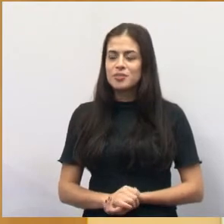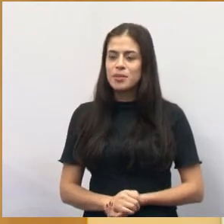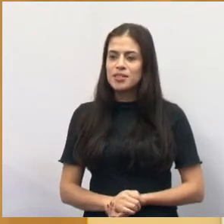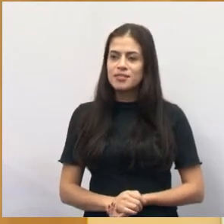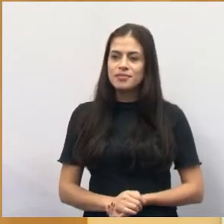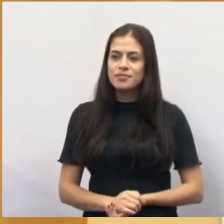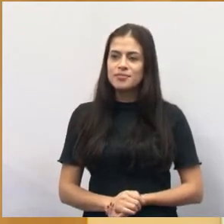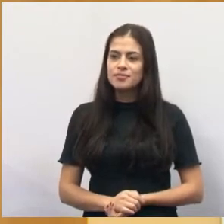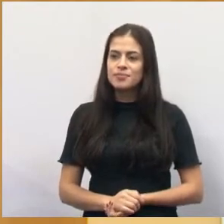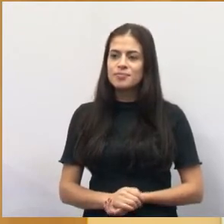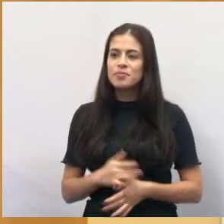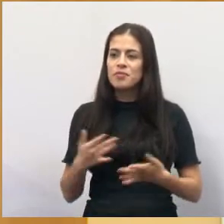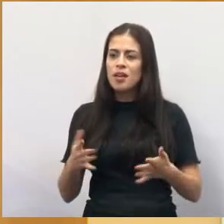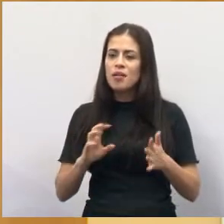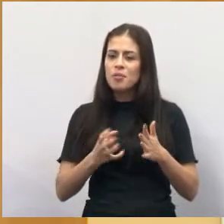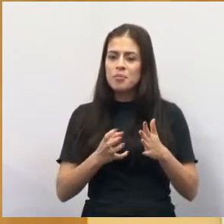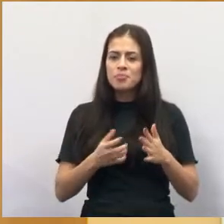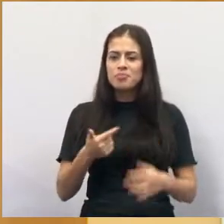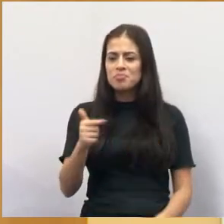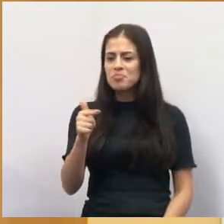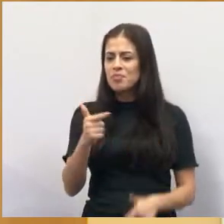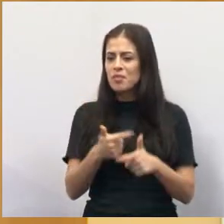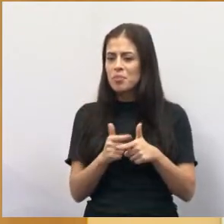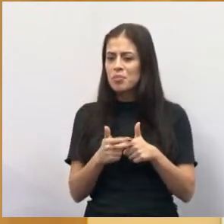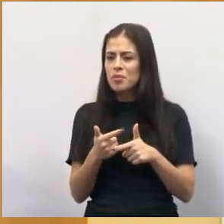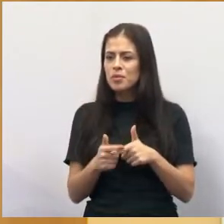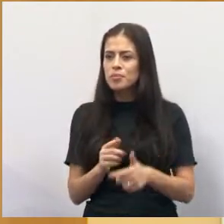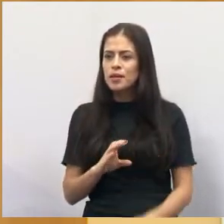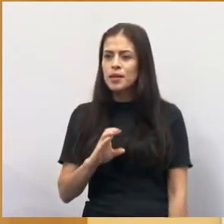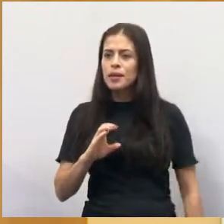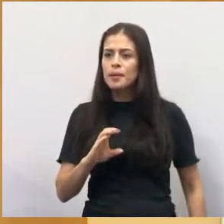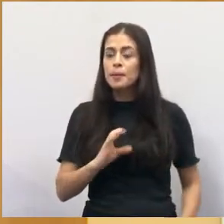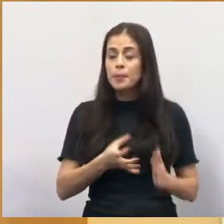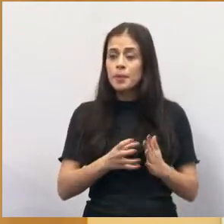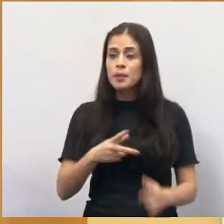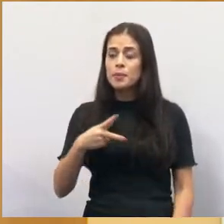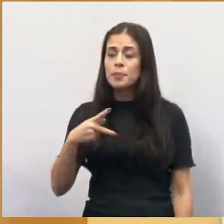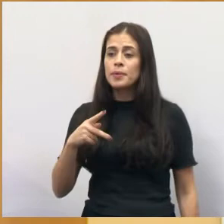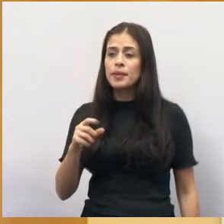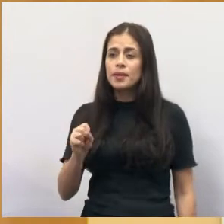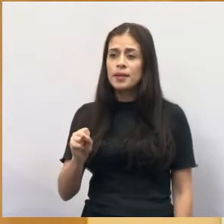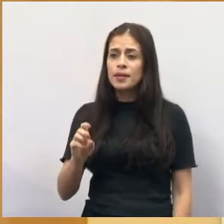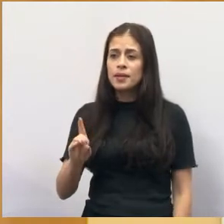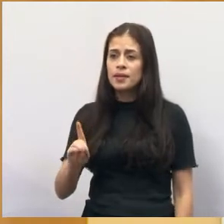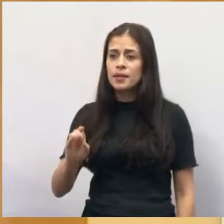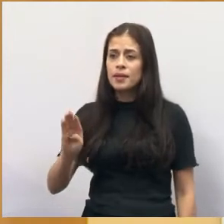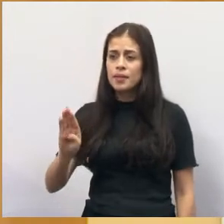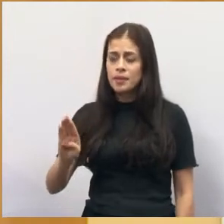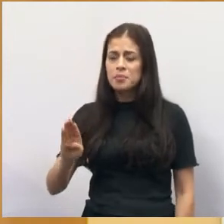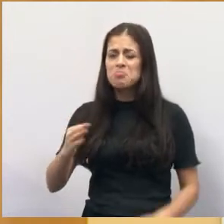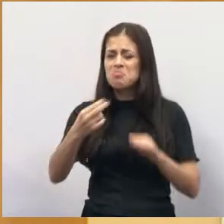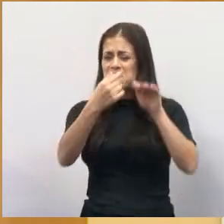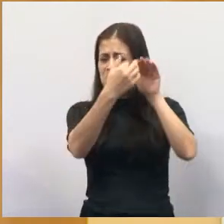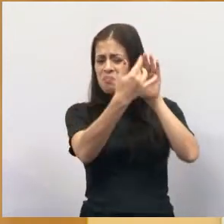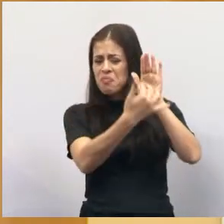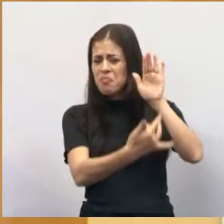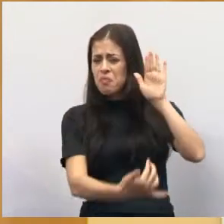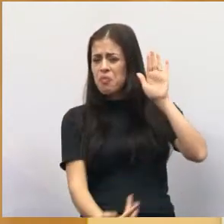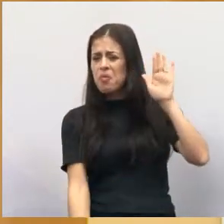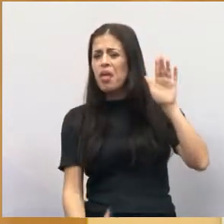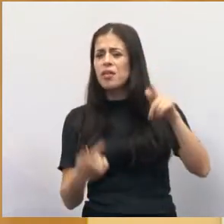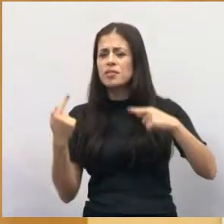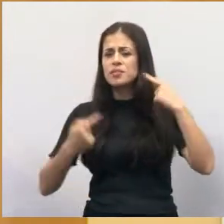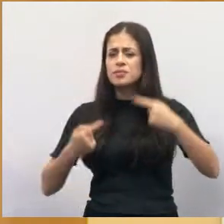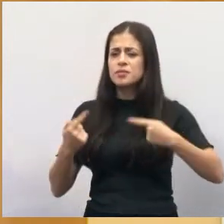do qual ele faz parte não tem problema. Mas tem, o PSDB tem uma extensa lista que nós podemos discutir aqui nessa